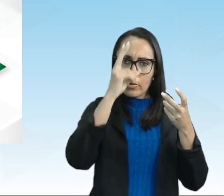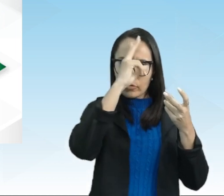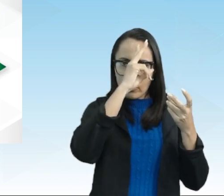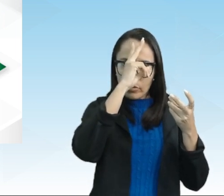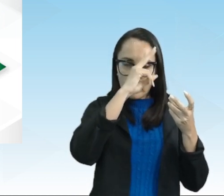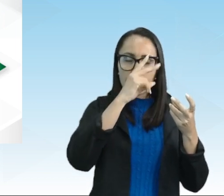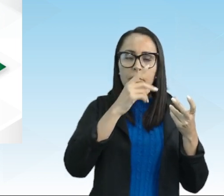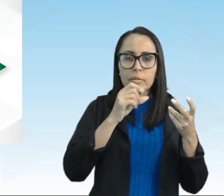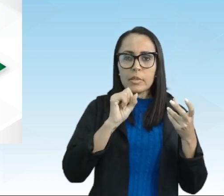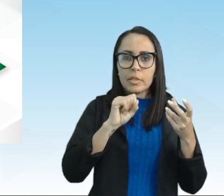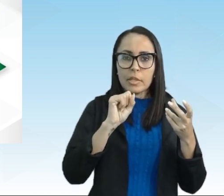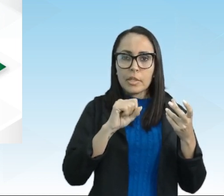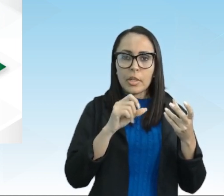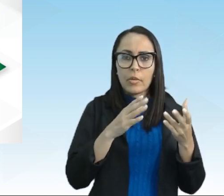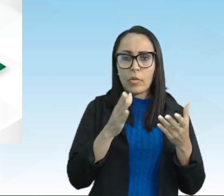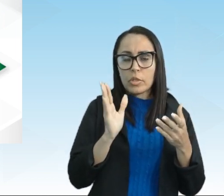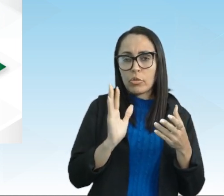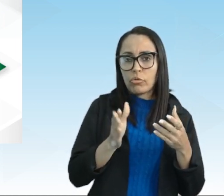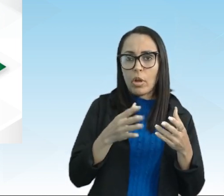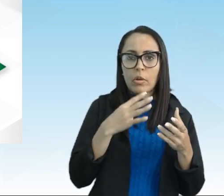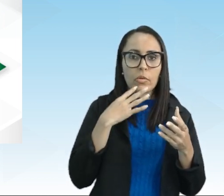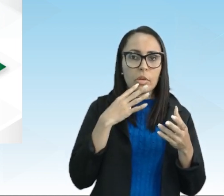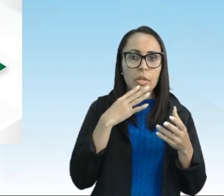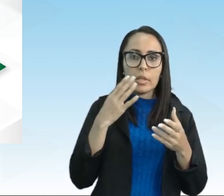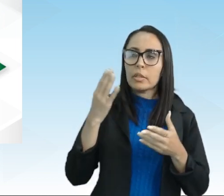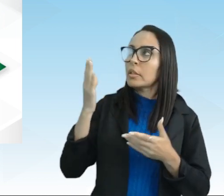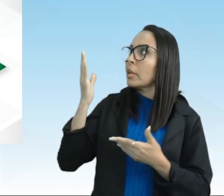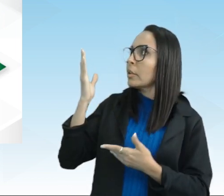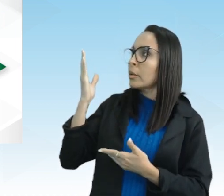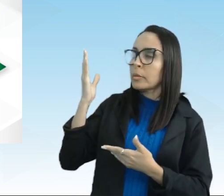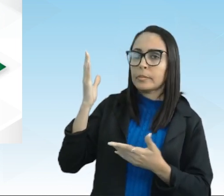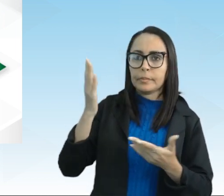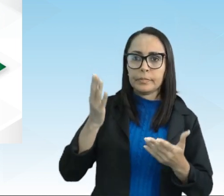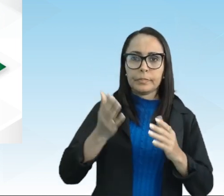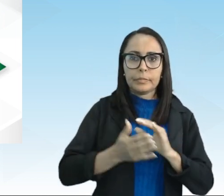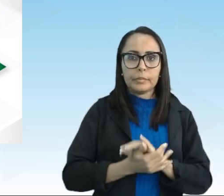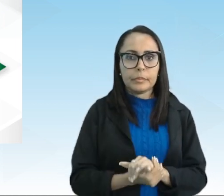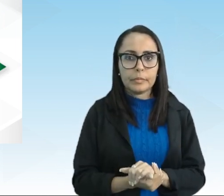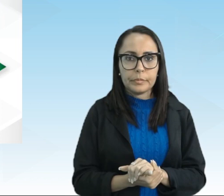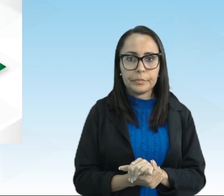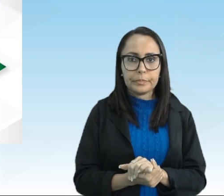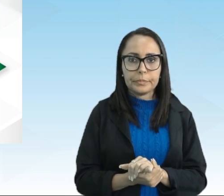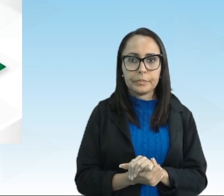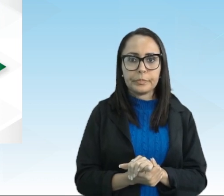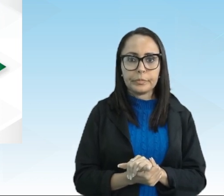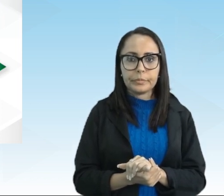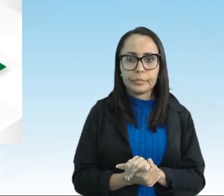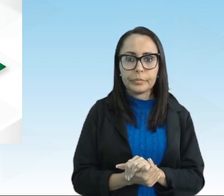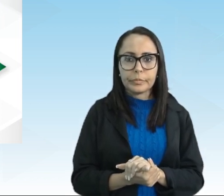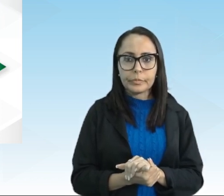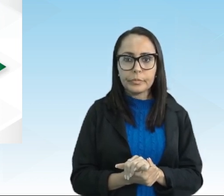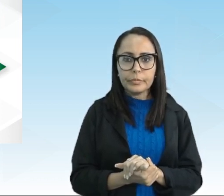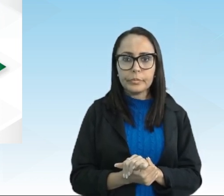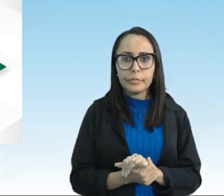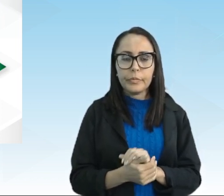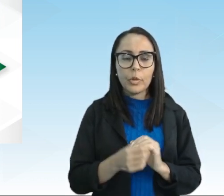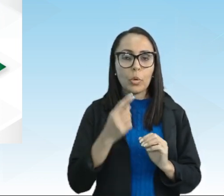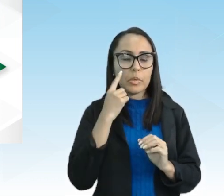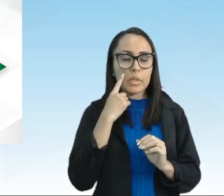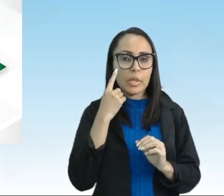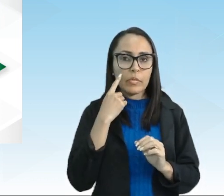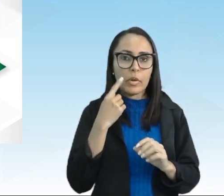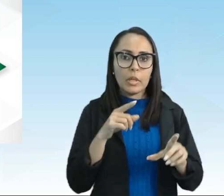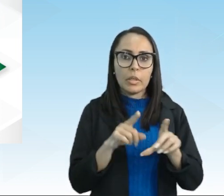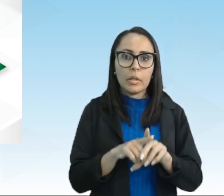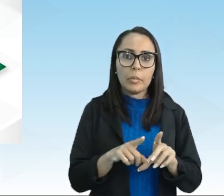tradicional que vocês já conhecem a menina o lobo a vovozinha o caminho e observar